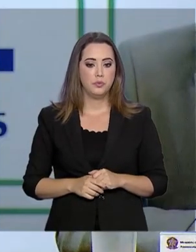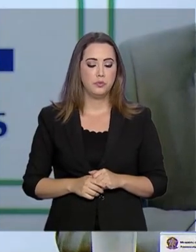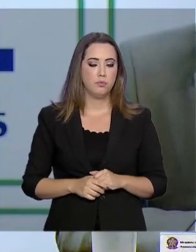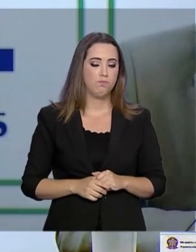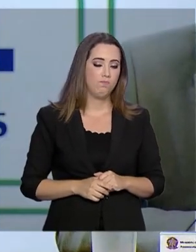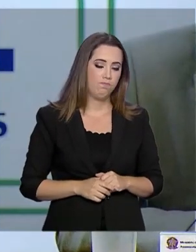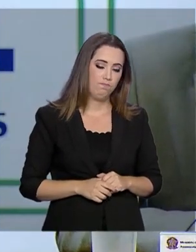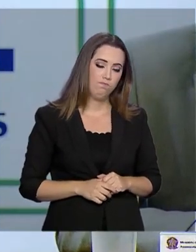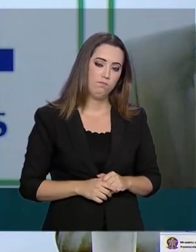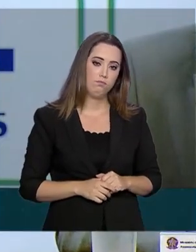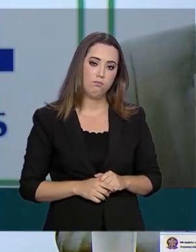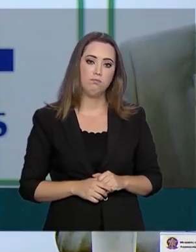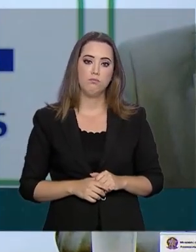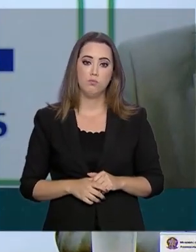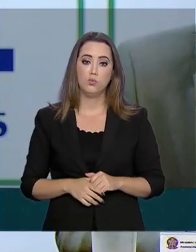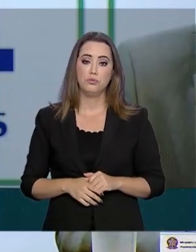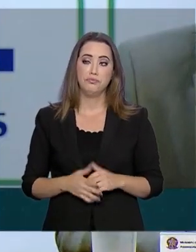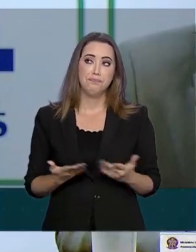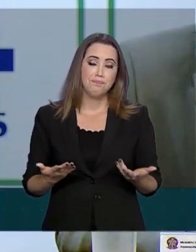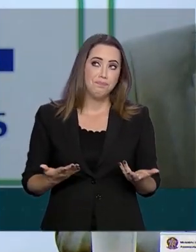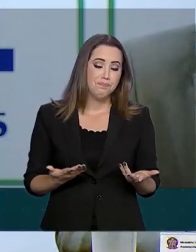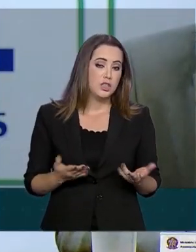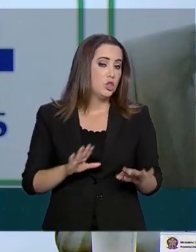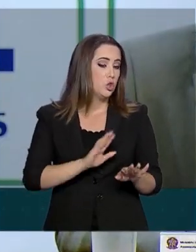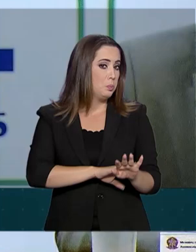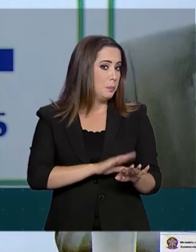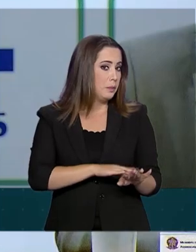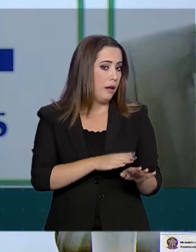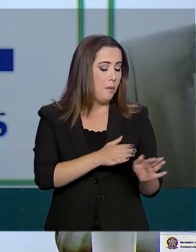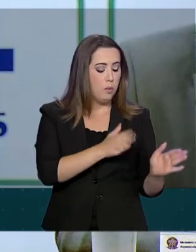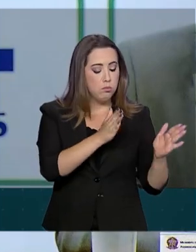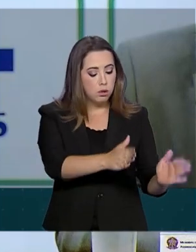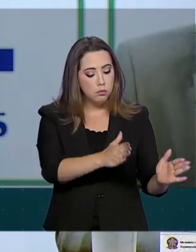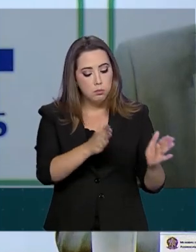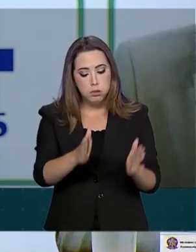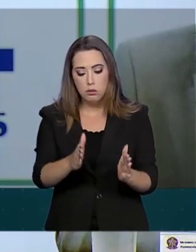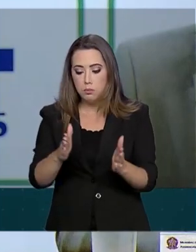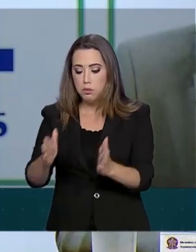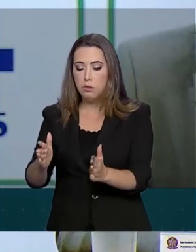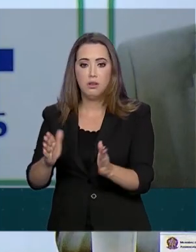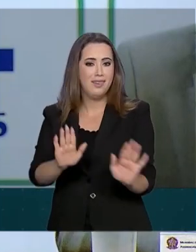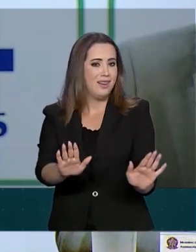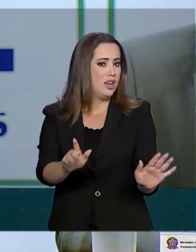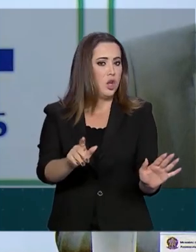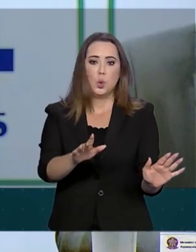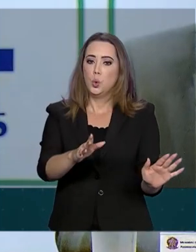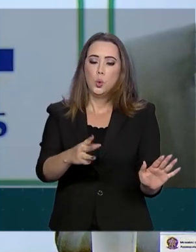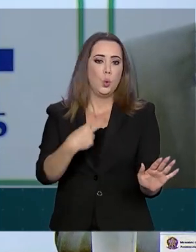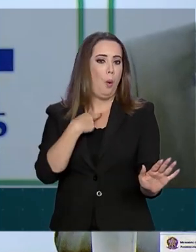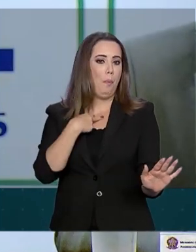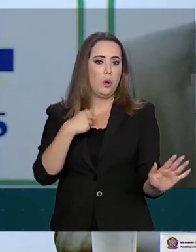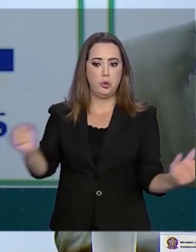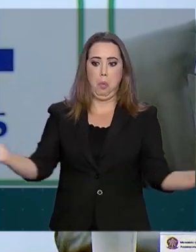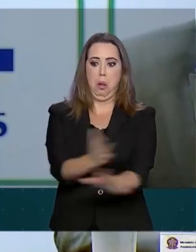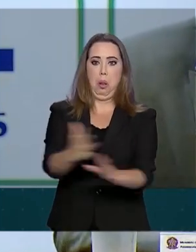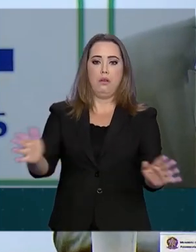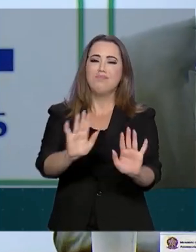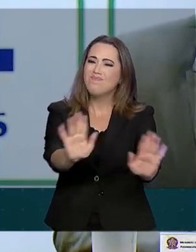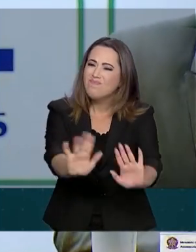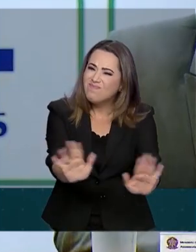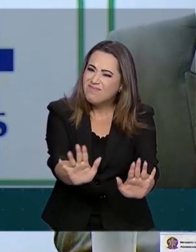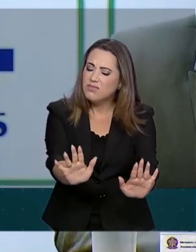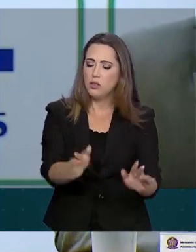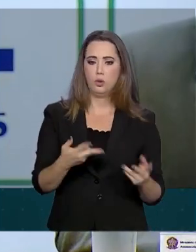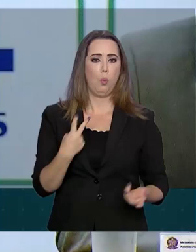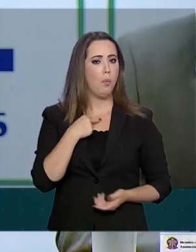Cada coisa tem que ser a seu tempo. Nós não podemos fazer as medidas de forma intempestiva, porque nós ainda